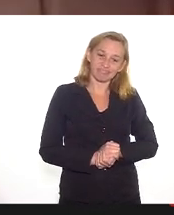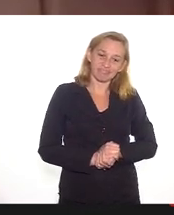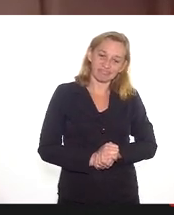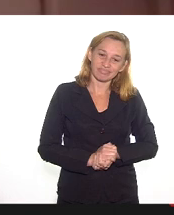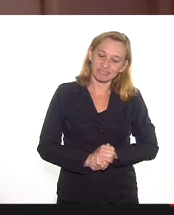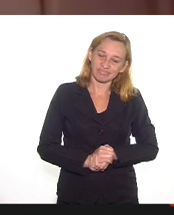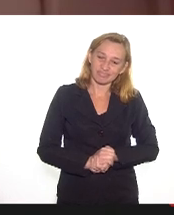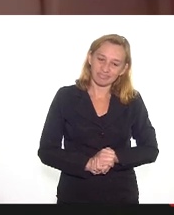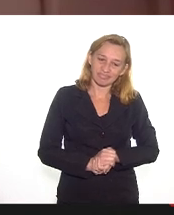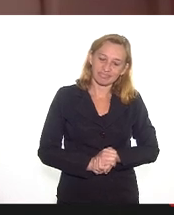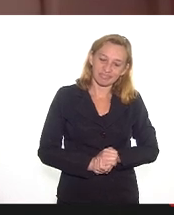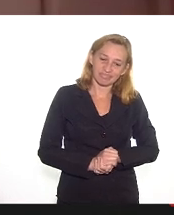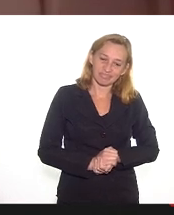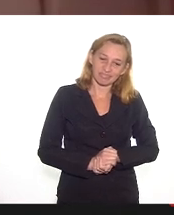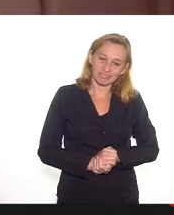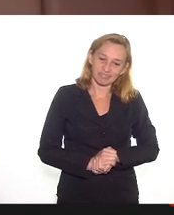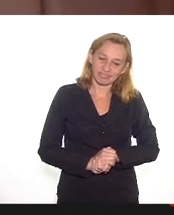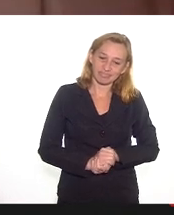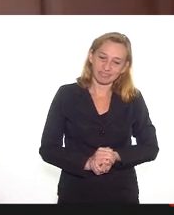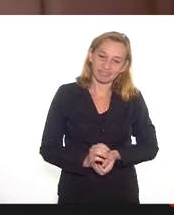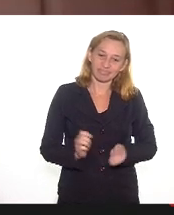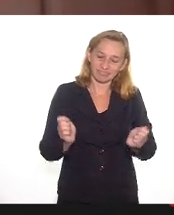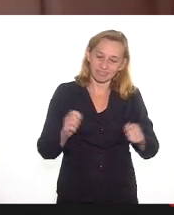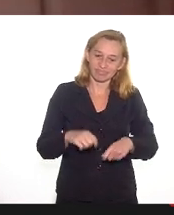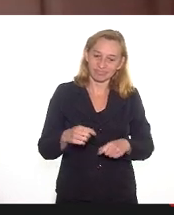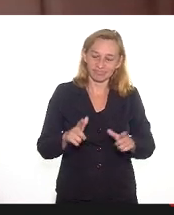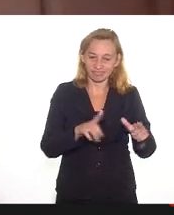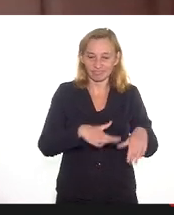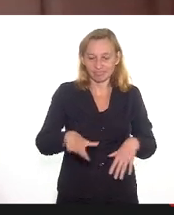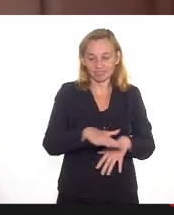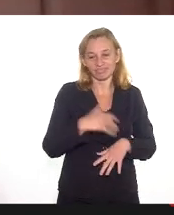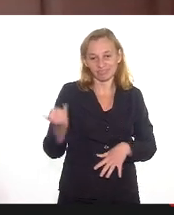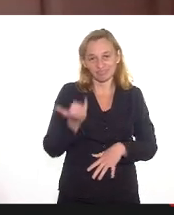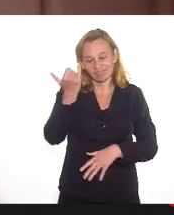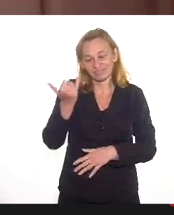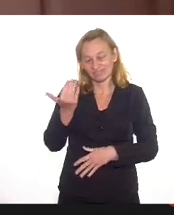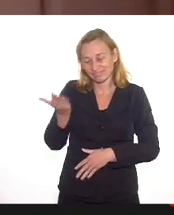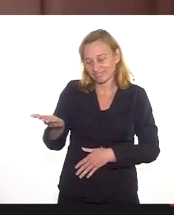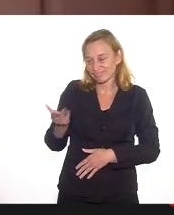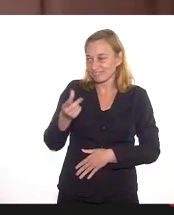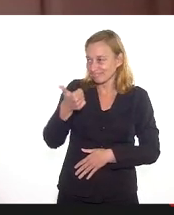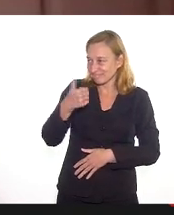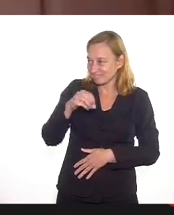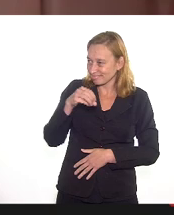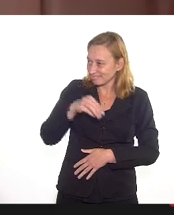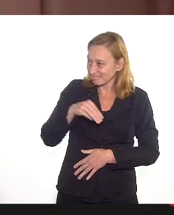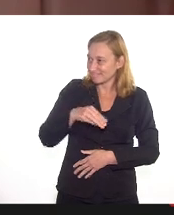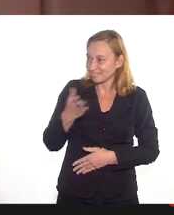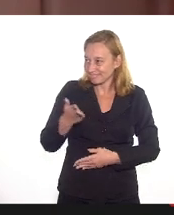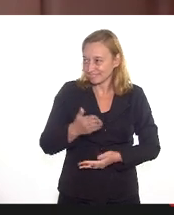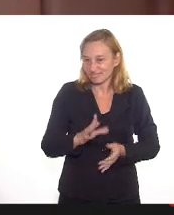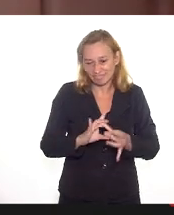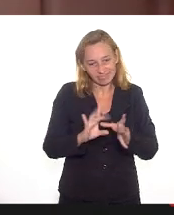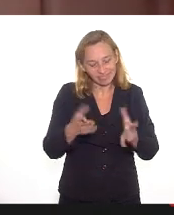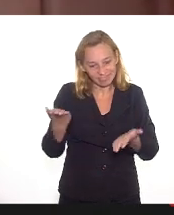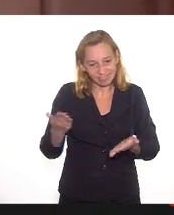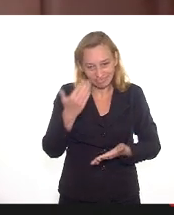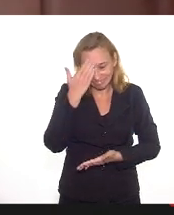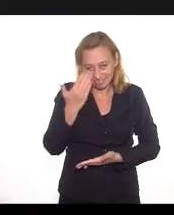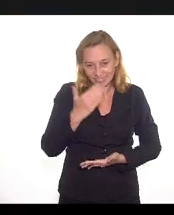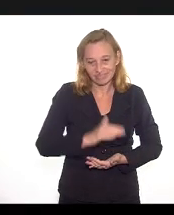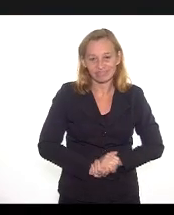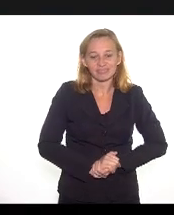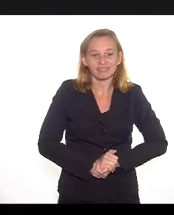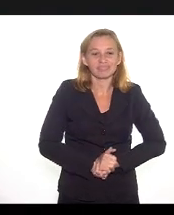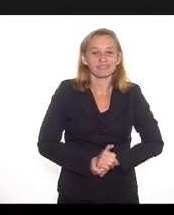a sobrevivência desse setor tão importante. Por favor, você dispõe de dez minutos, fique à vontade. Muito obrigada.